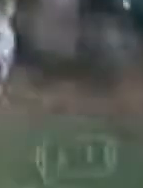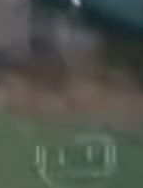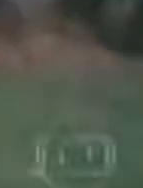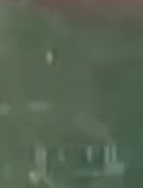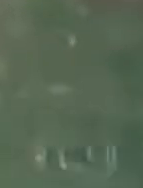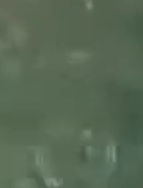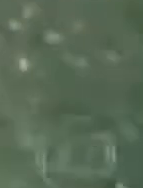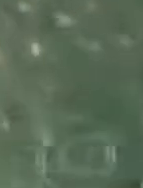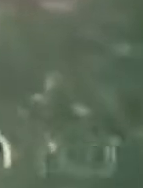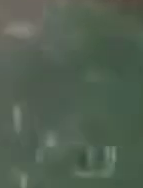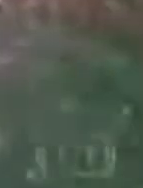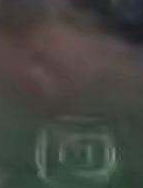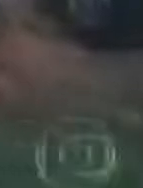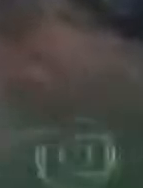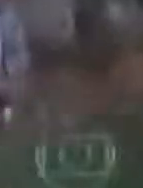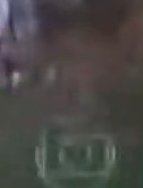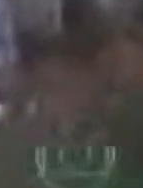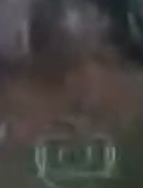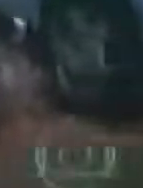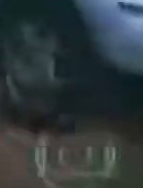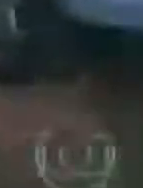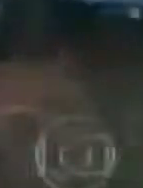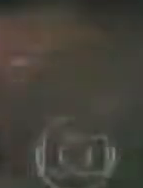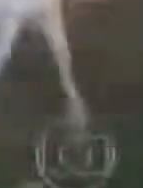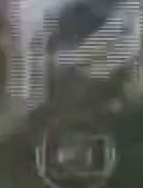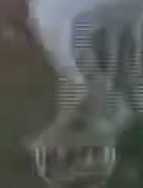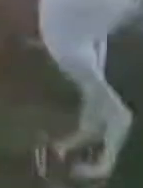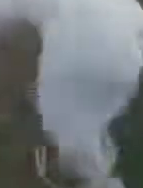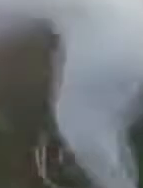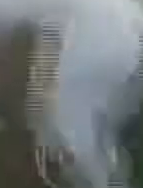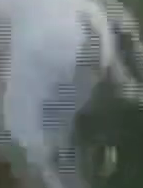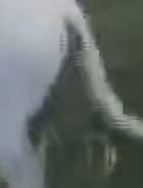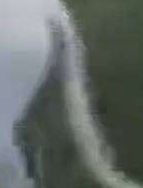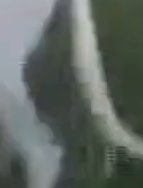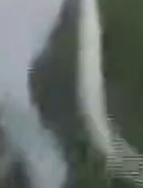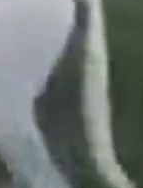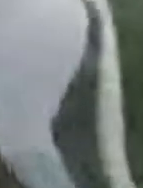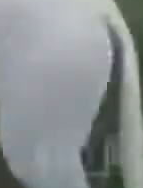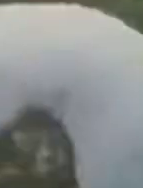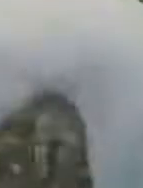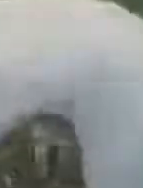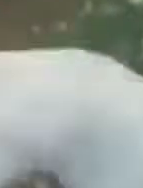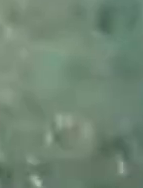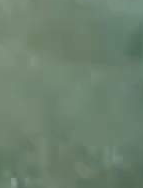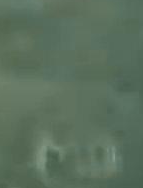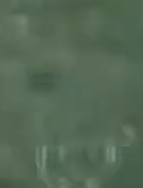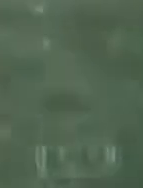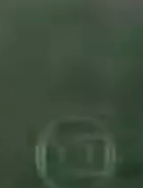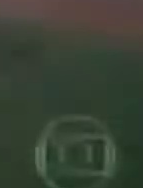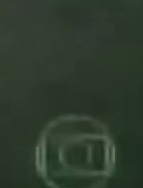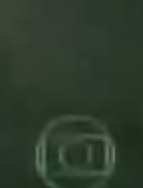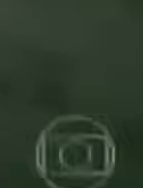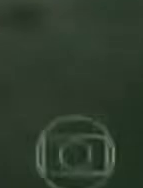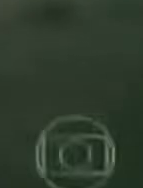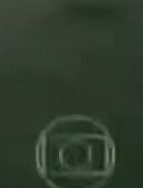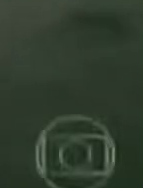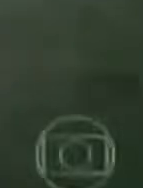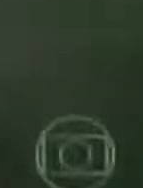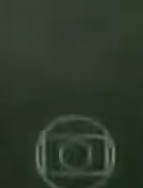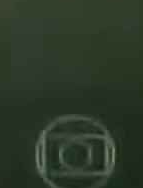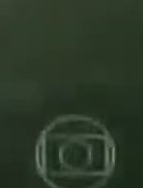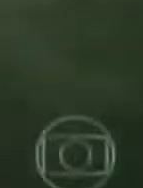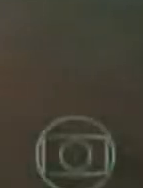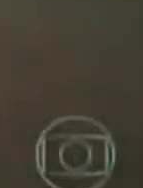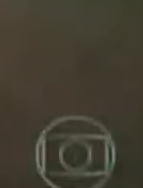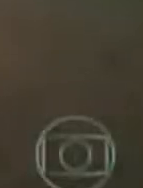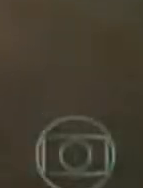em Santana do Livramento. E aí, meu galgo? Vai correr hoje, bicho? Eu, uma tem chá mais tarde. Em um terreno